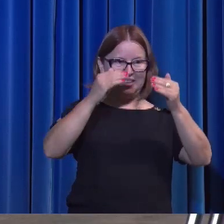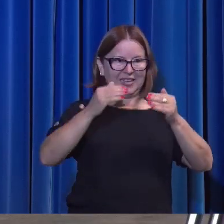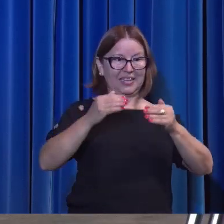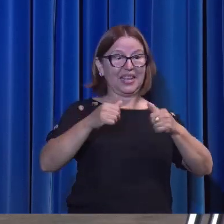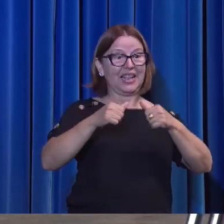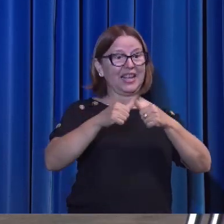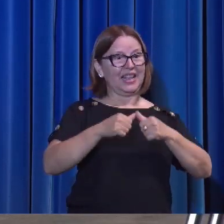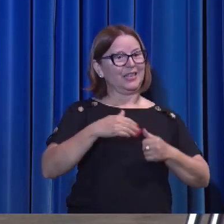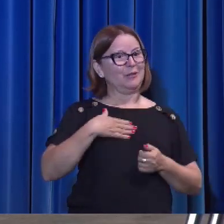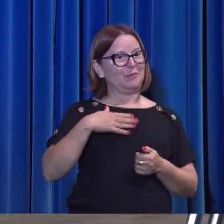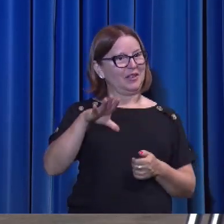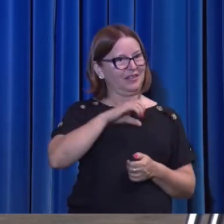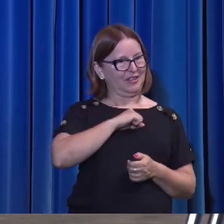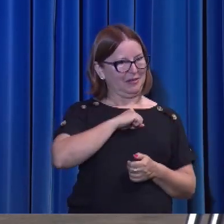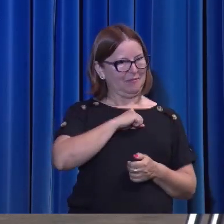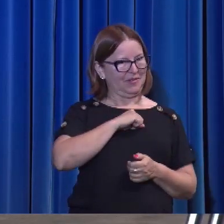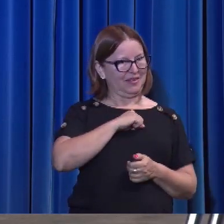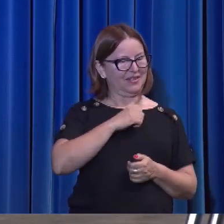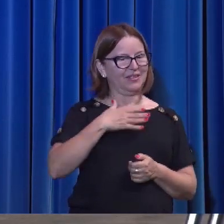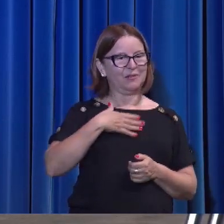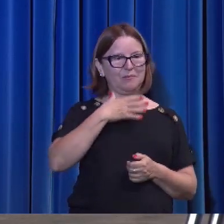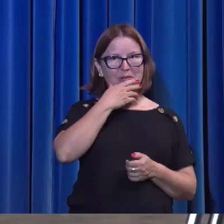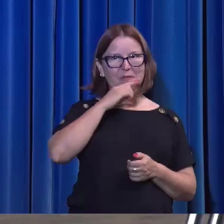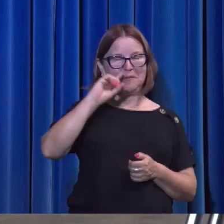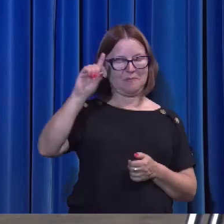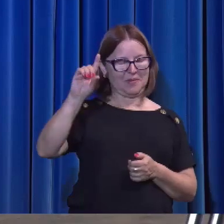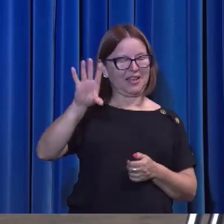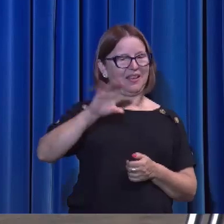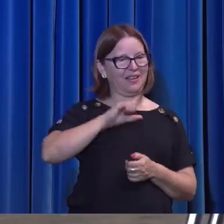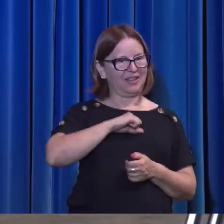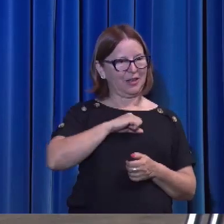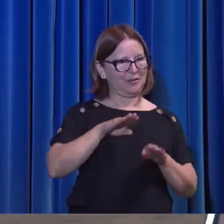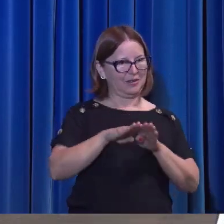eu também o amarei e me manifestarei a